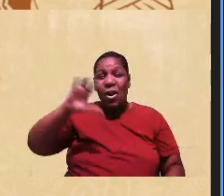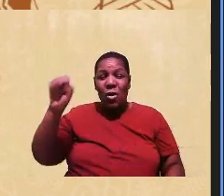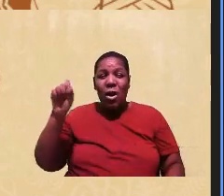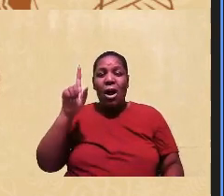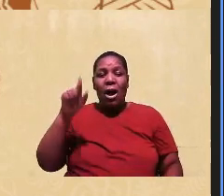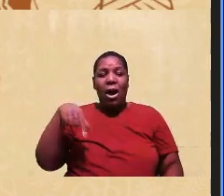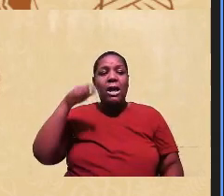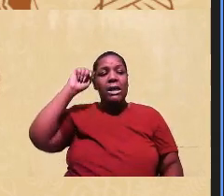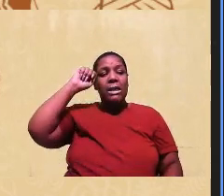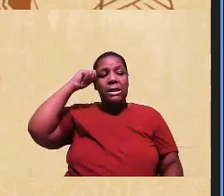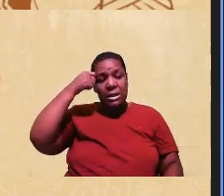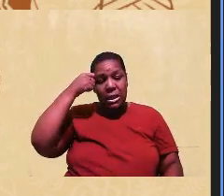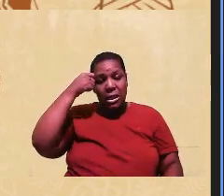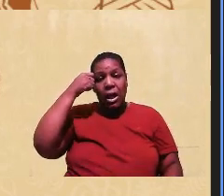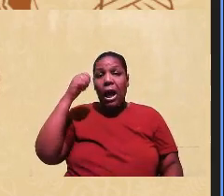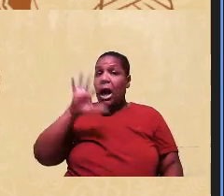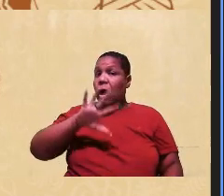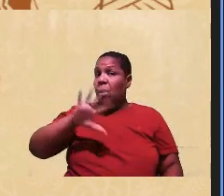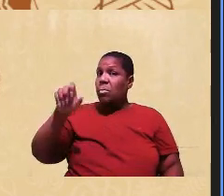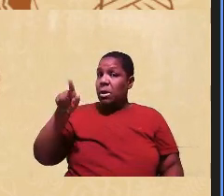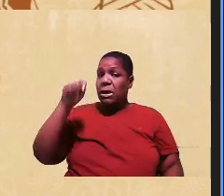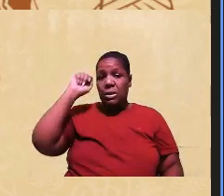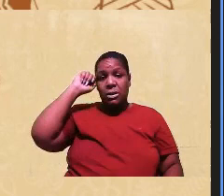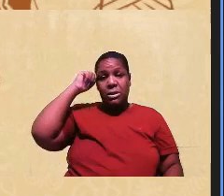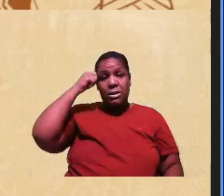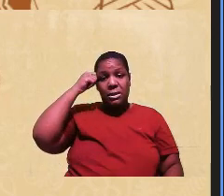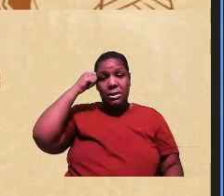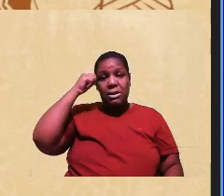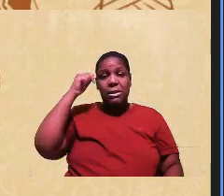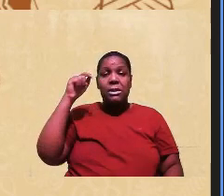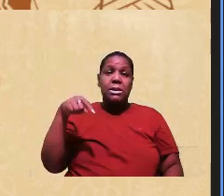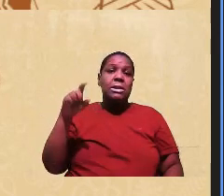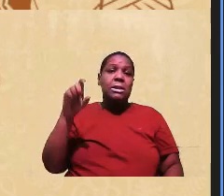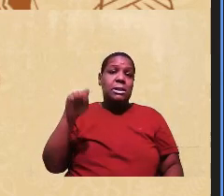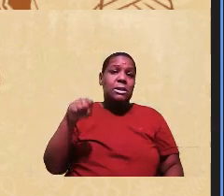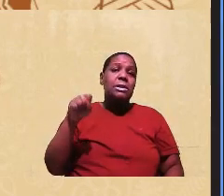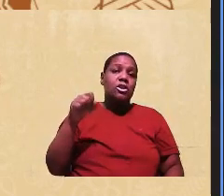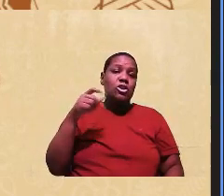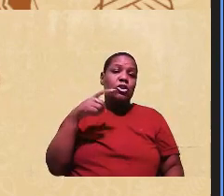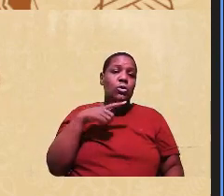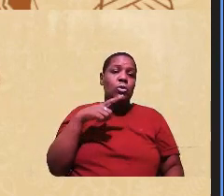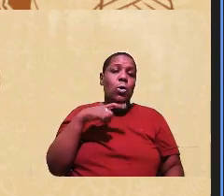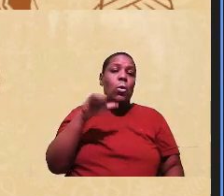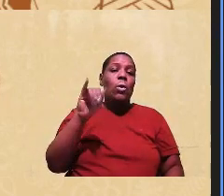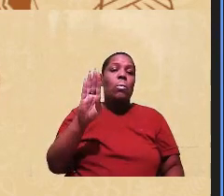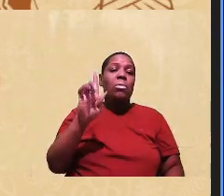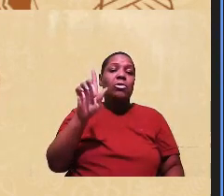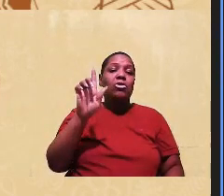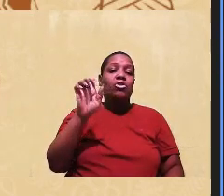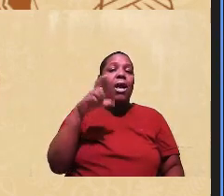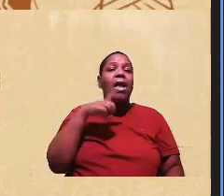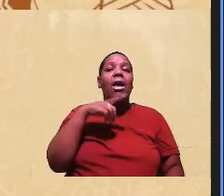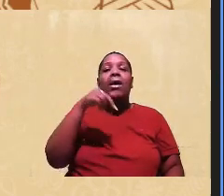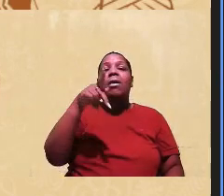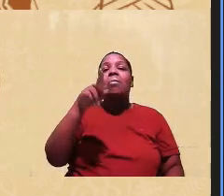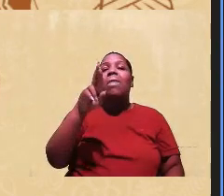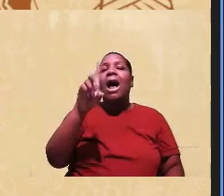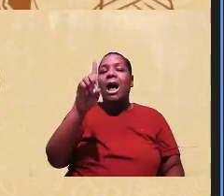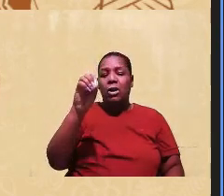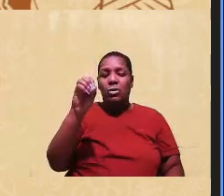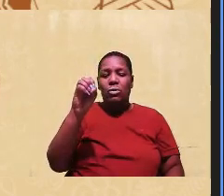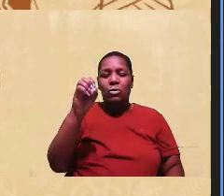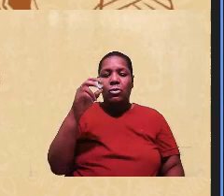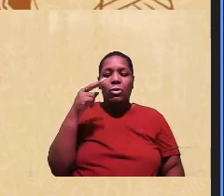Brasil, a maioria dos negros são aqueles que, pelo senso do IBGE, seriam autodeclarados pardos. Eu estou optando pela